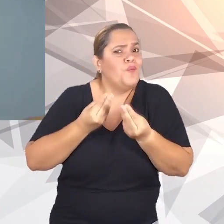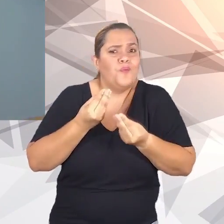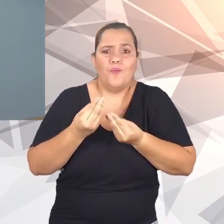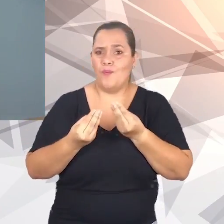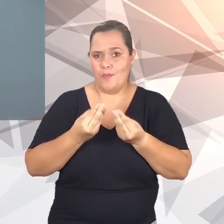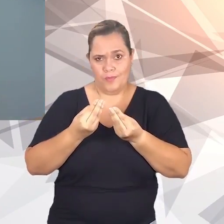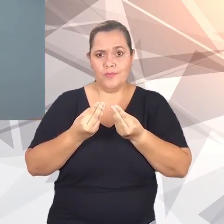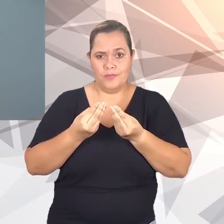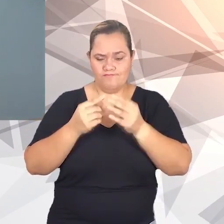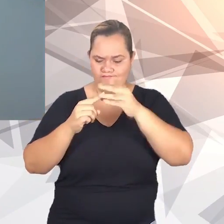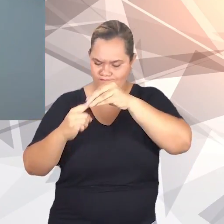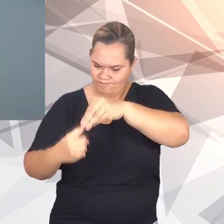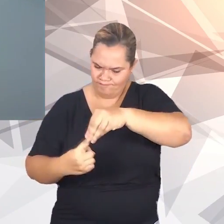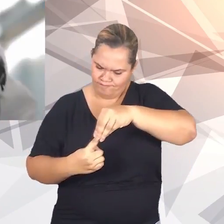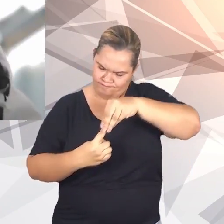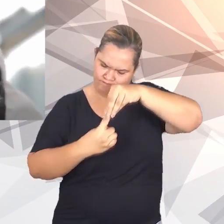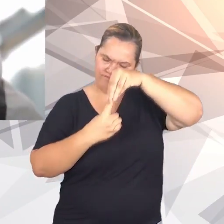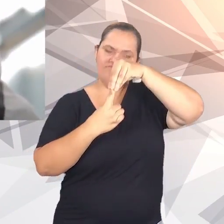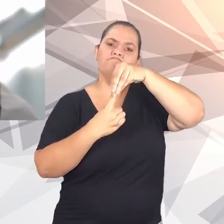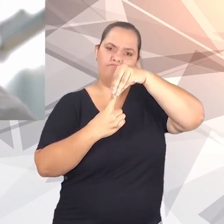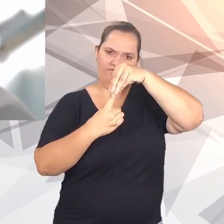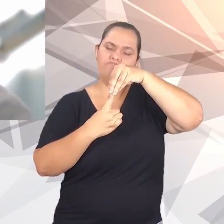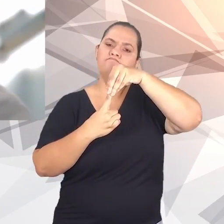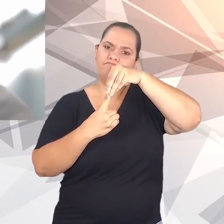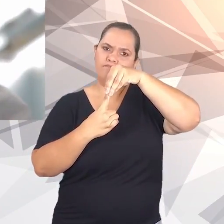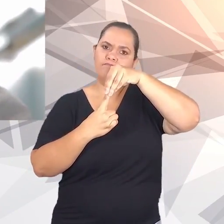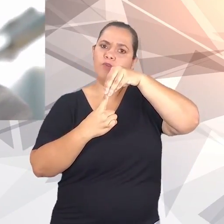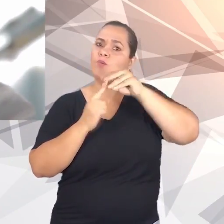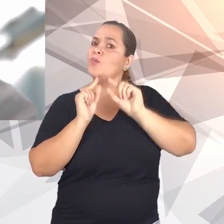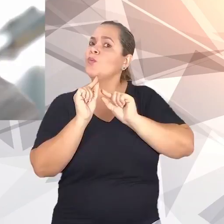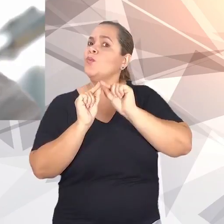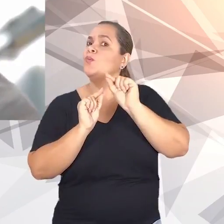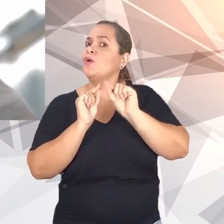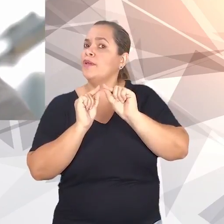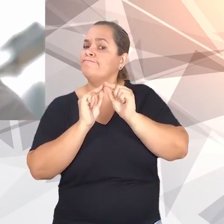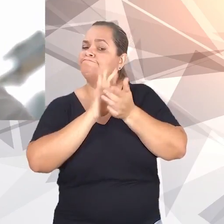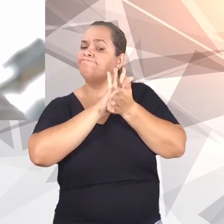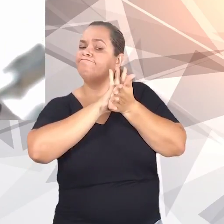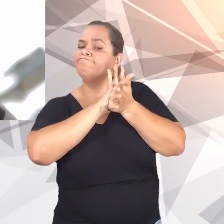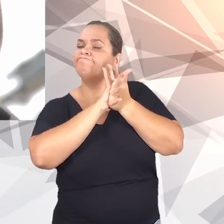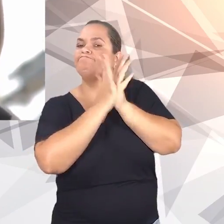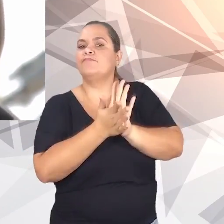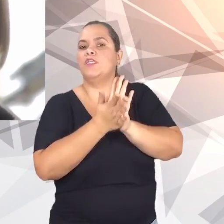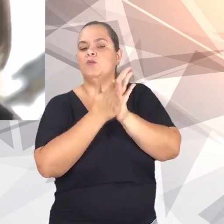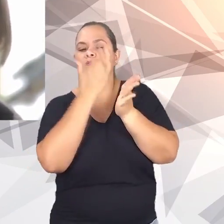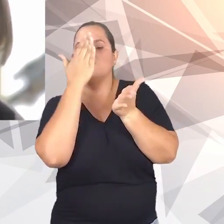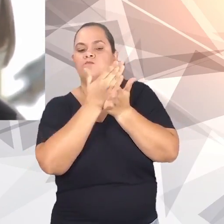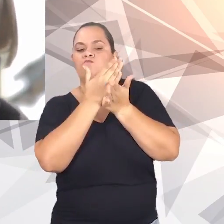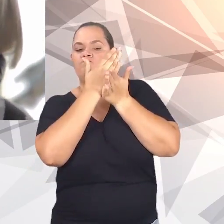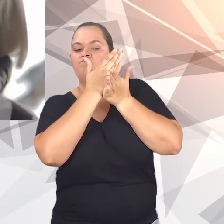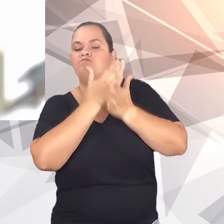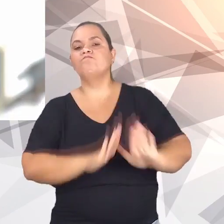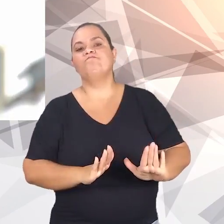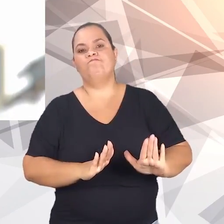precisa passar por um grande desafio na Terra. O preconceito.